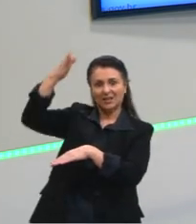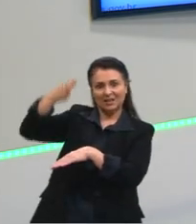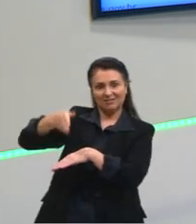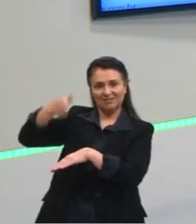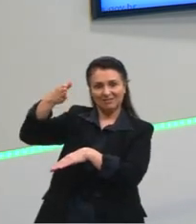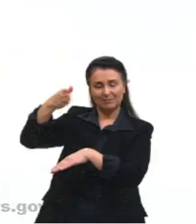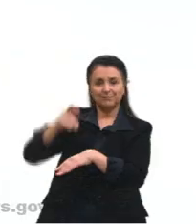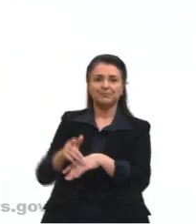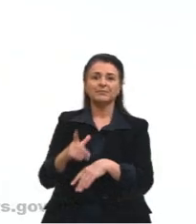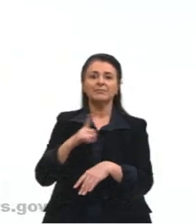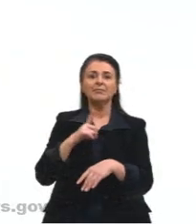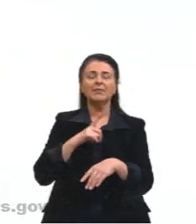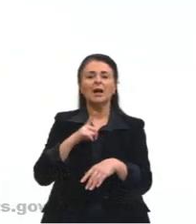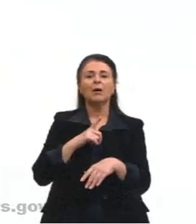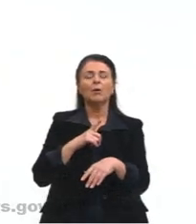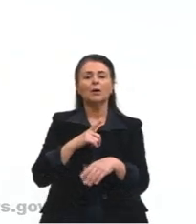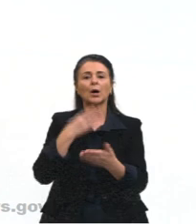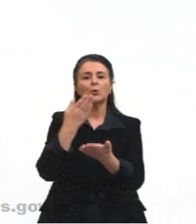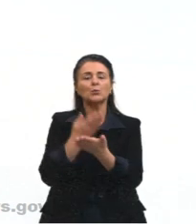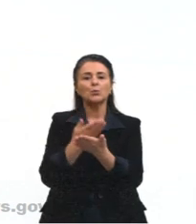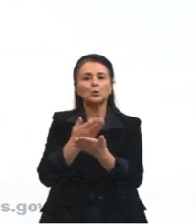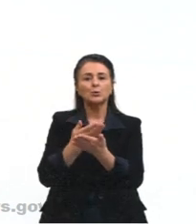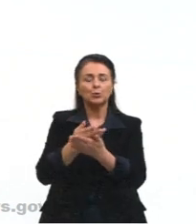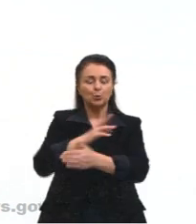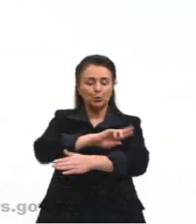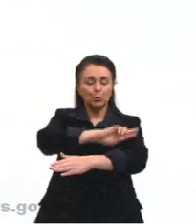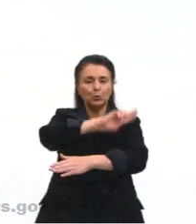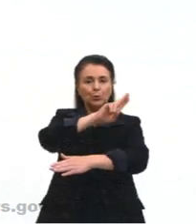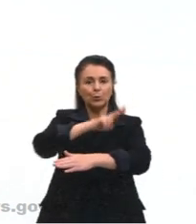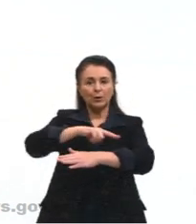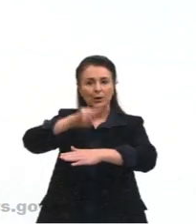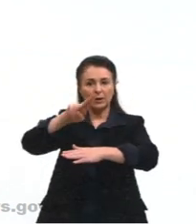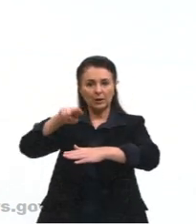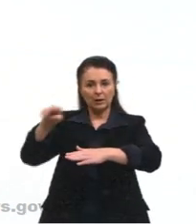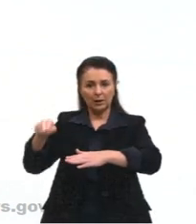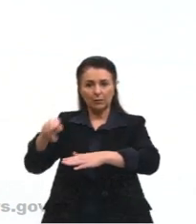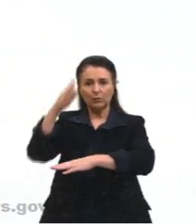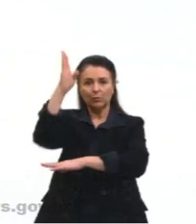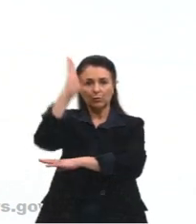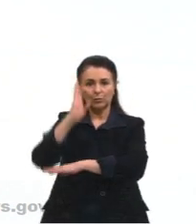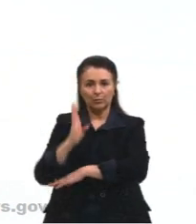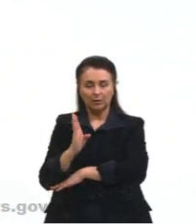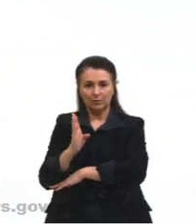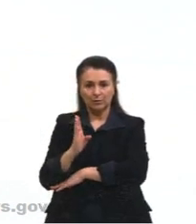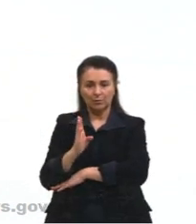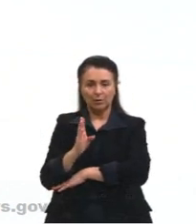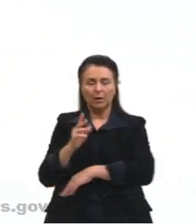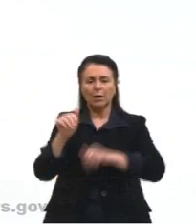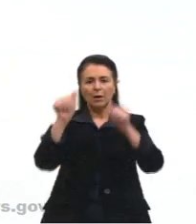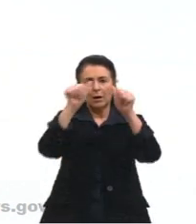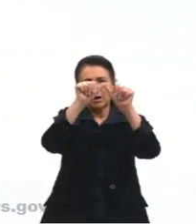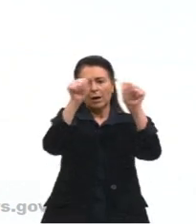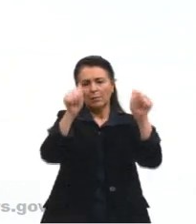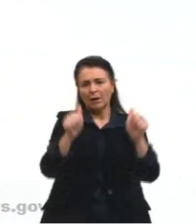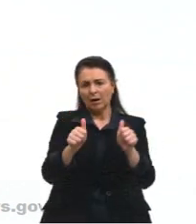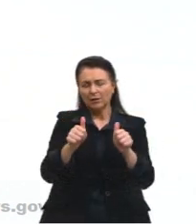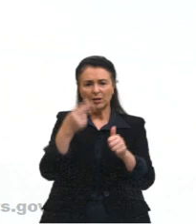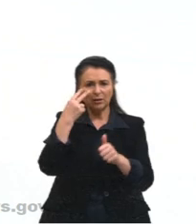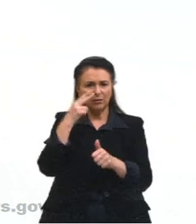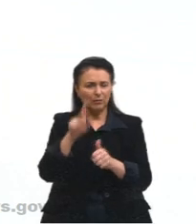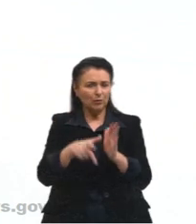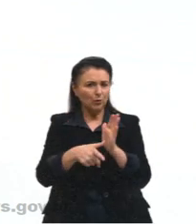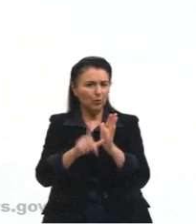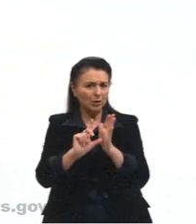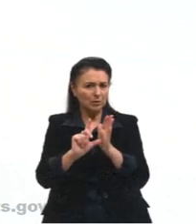chegamos na geomorfologia brasileira ou dos relevos brasileiros. Olha só, aquela imagem que a gente viu é uma